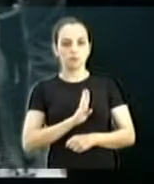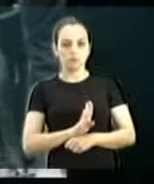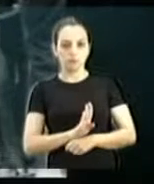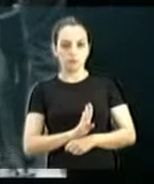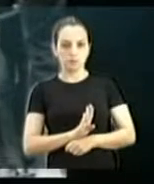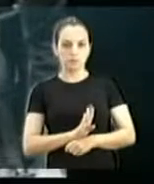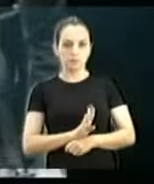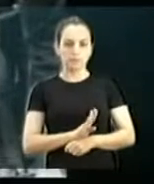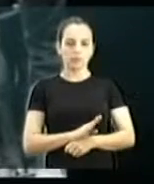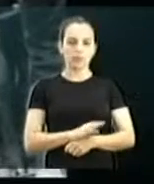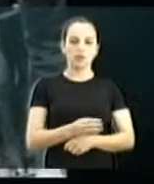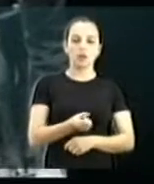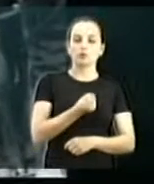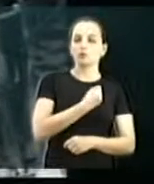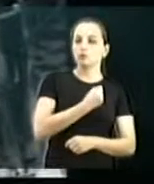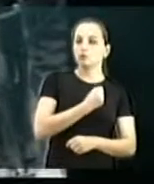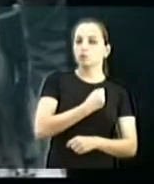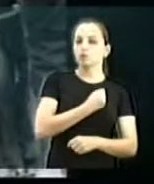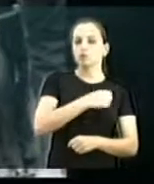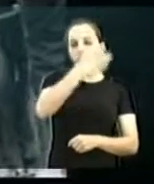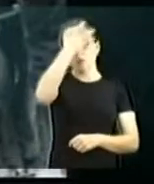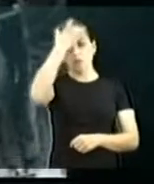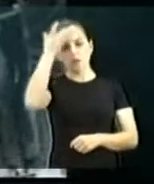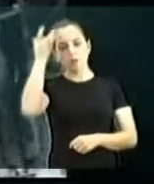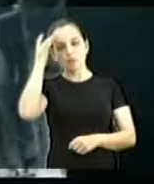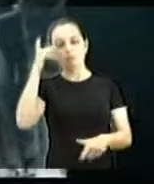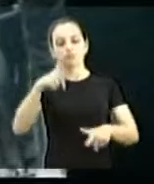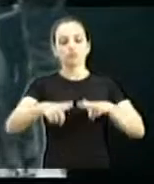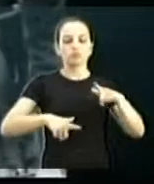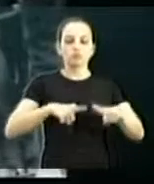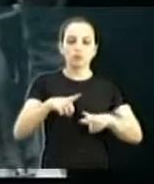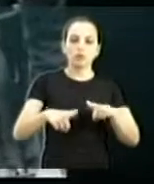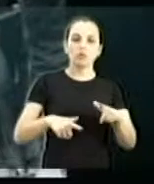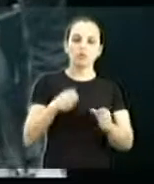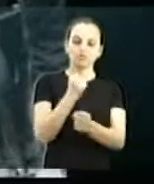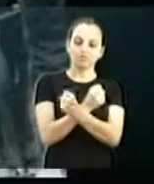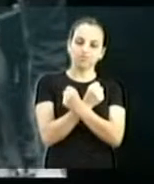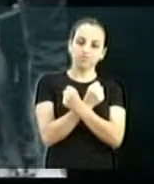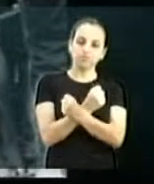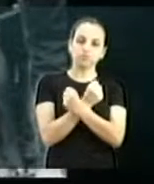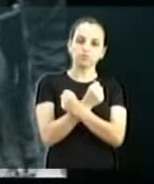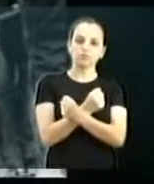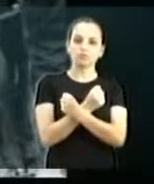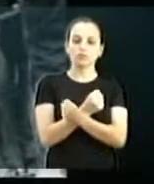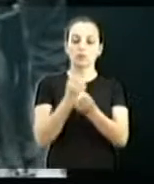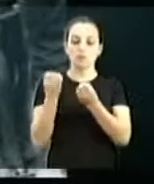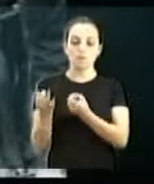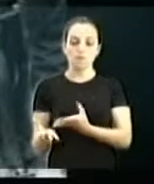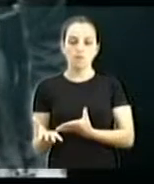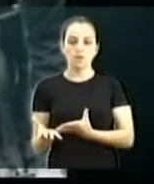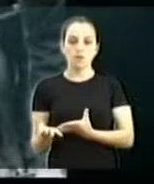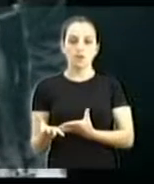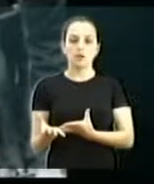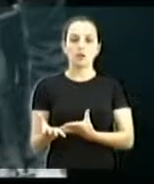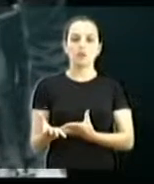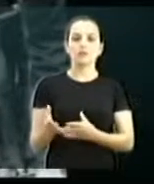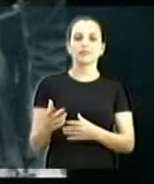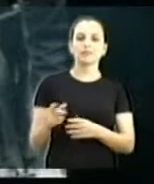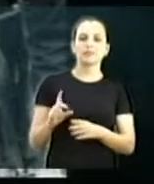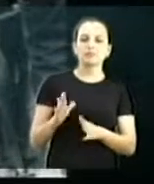número de vítimas de tráfico humano para o trabalho forçado, exploração sexual e venda de órgãos movimenta cerca de